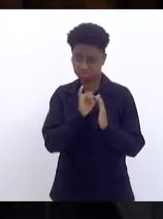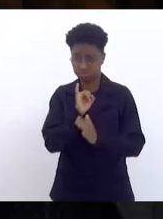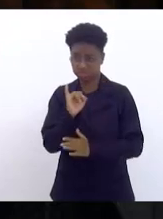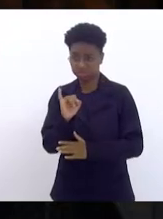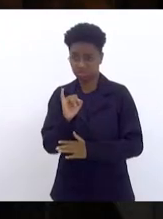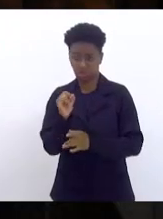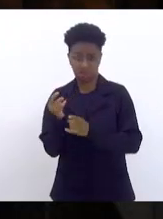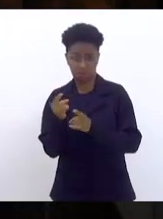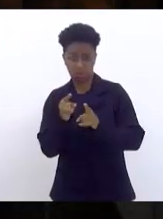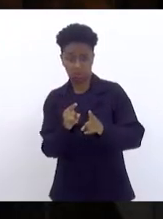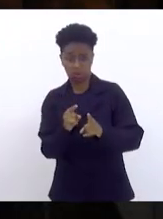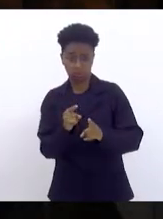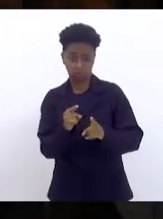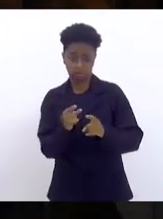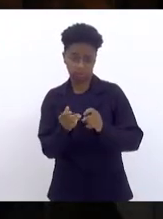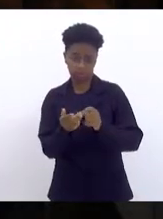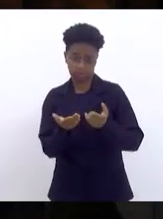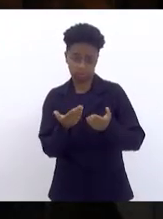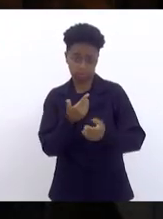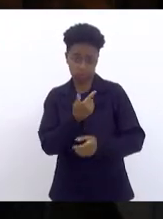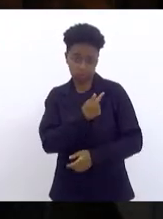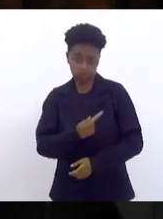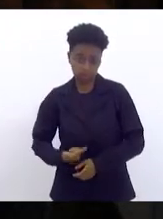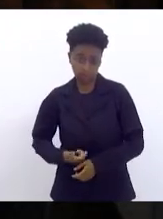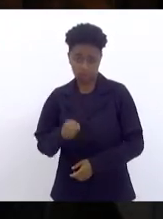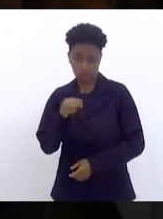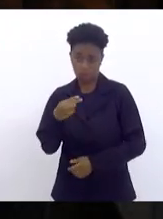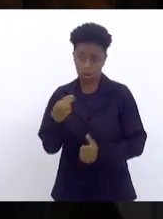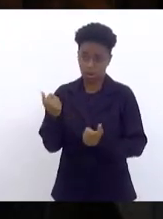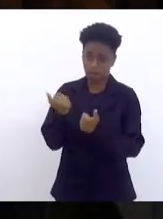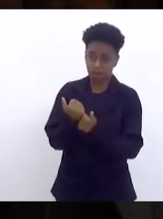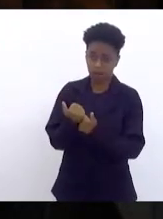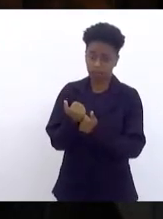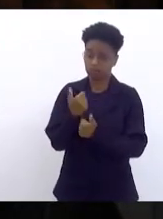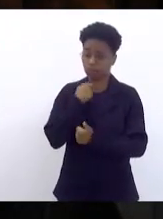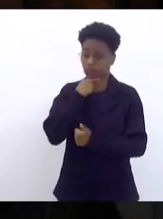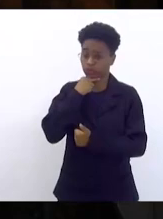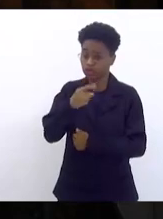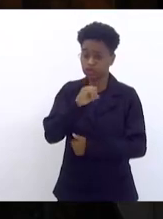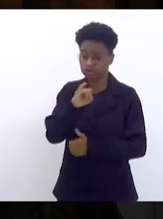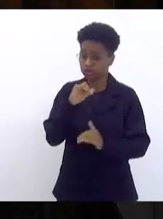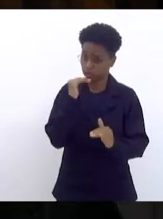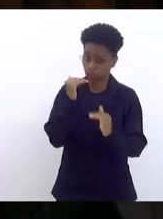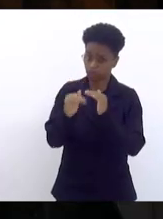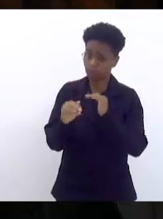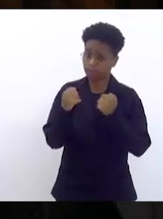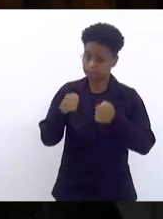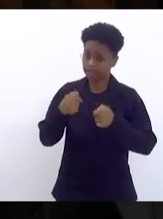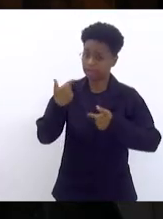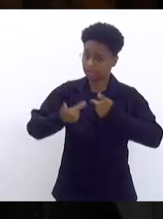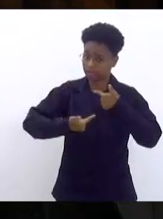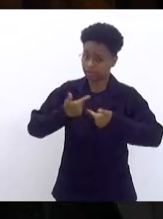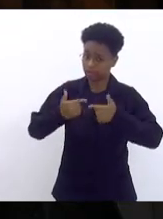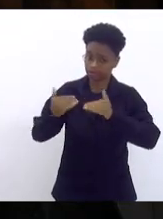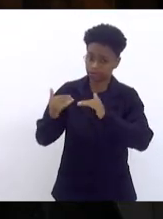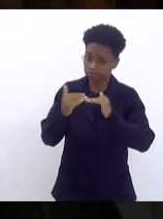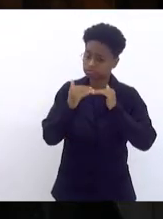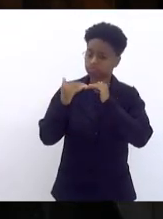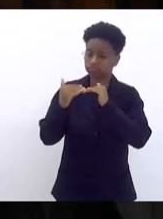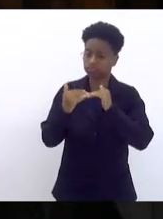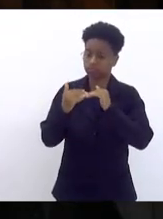oposição, não consensui que é necessário um trabalho orgânico para